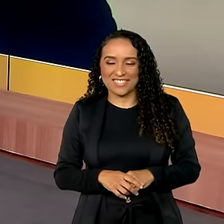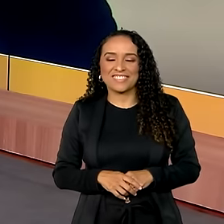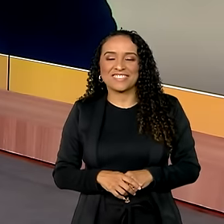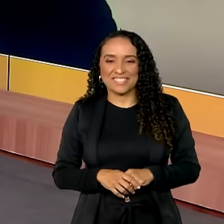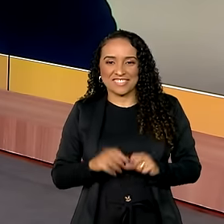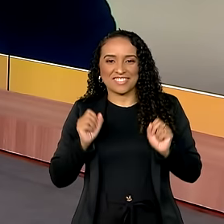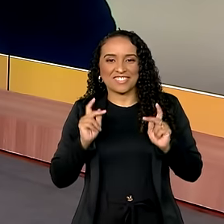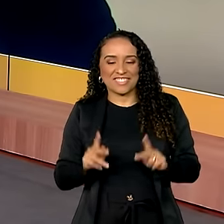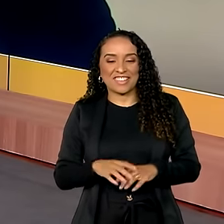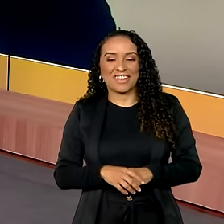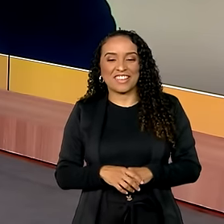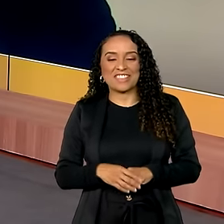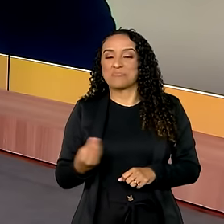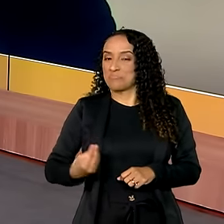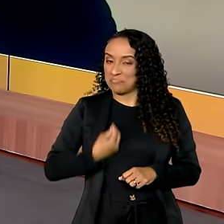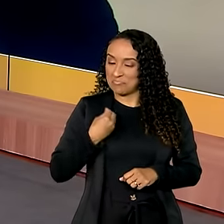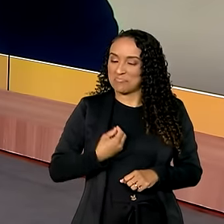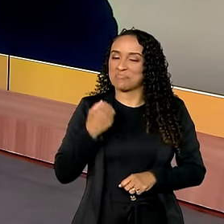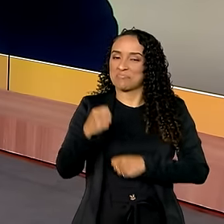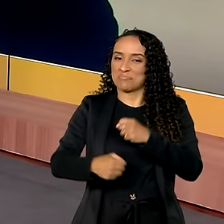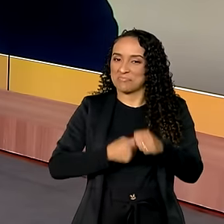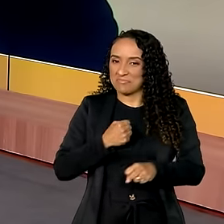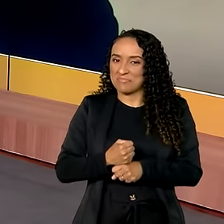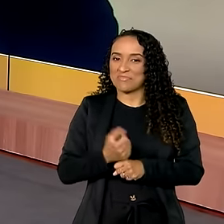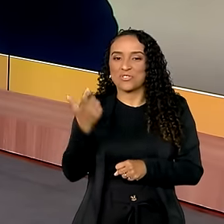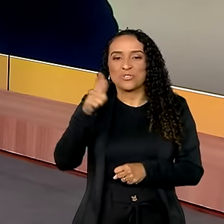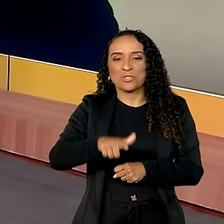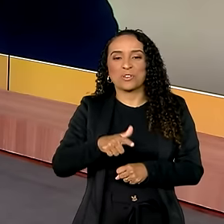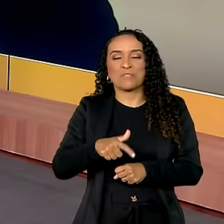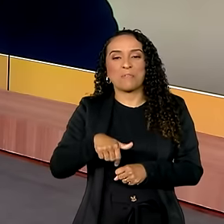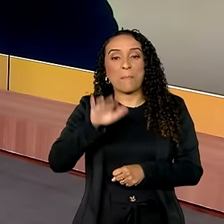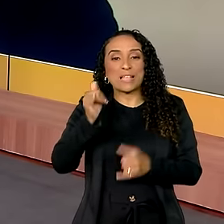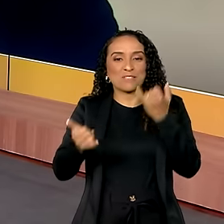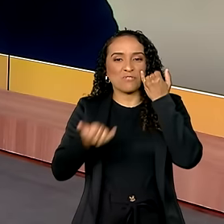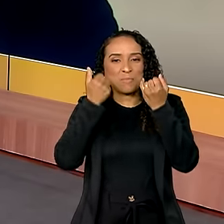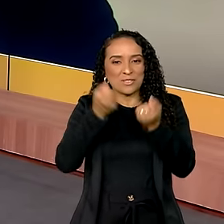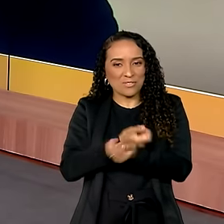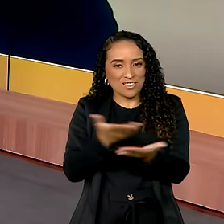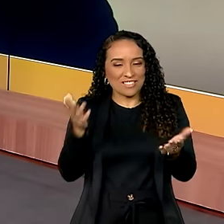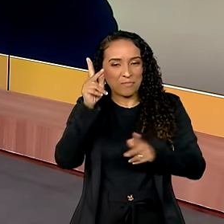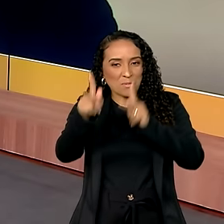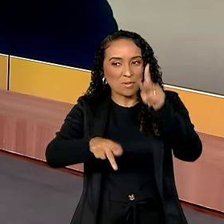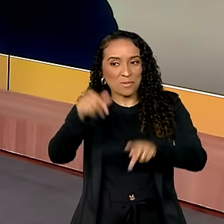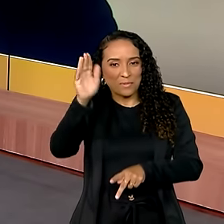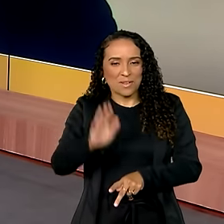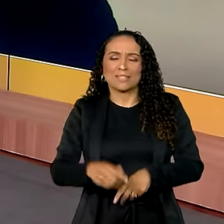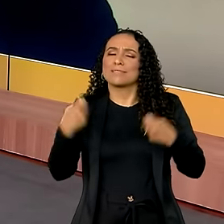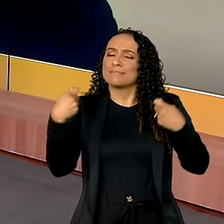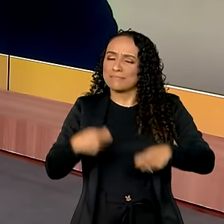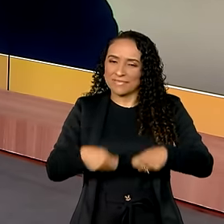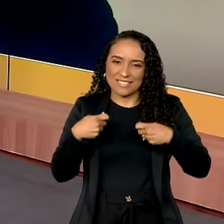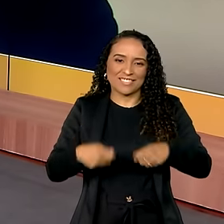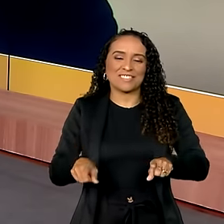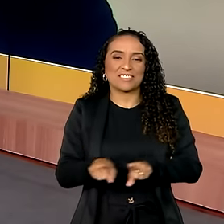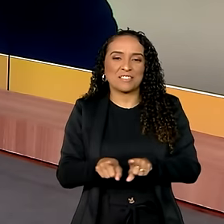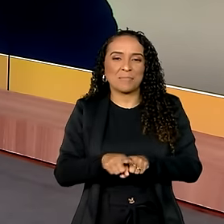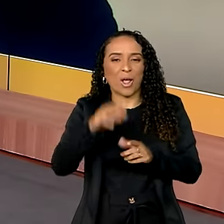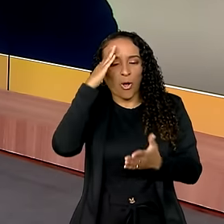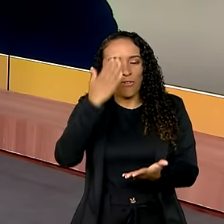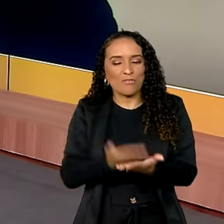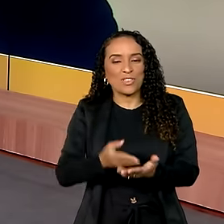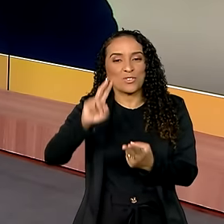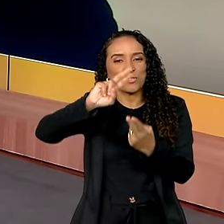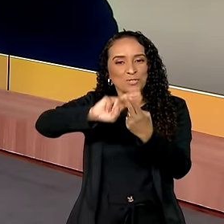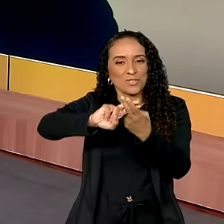Combinado, Karine. Estaremos aqui para dar mais boas notícias à população brasileira que tanto precisa e confia no